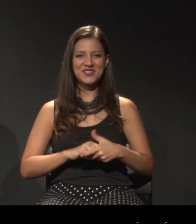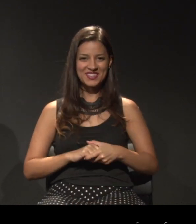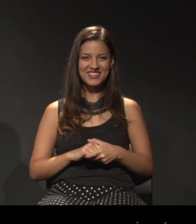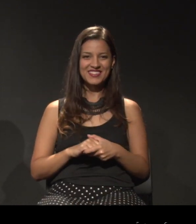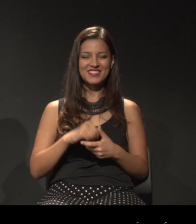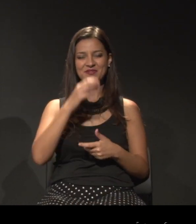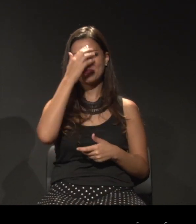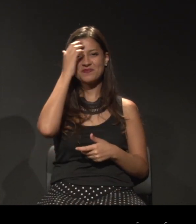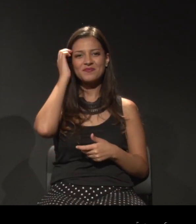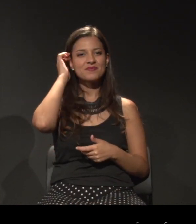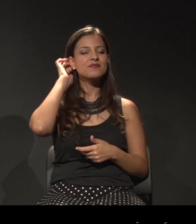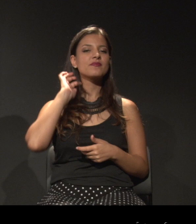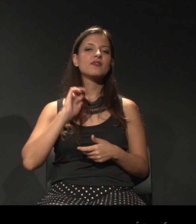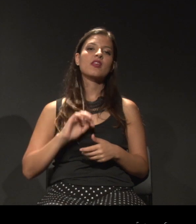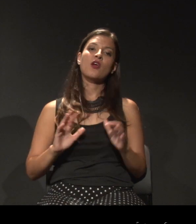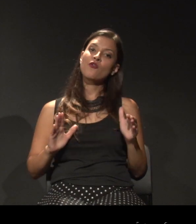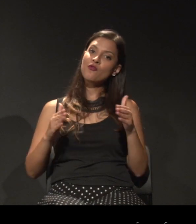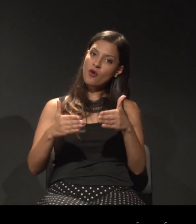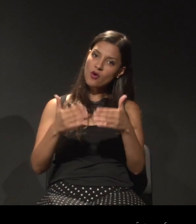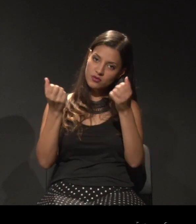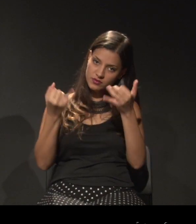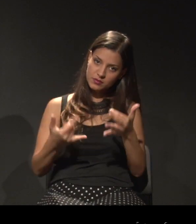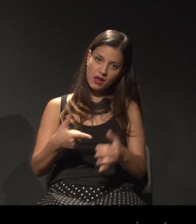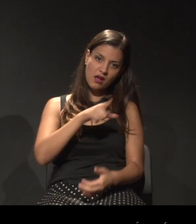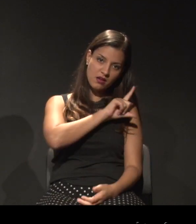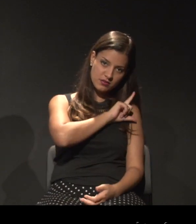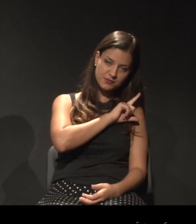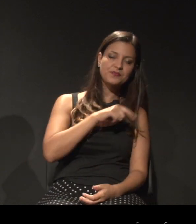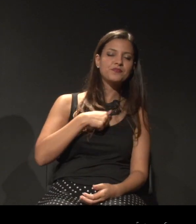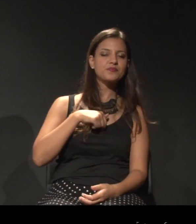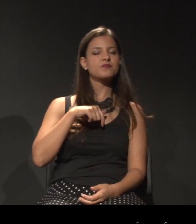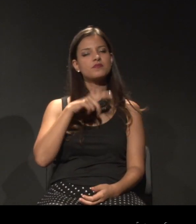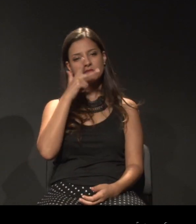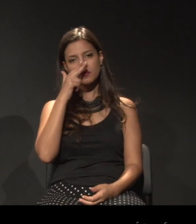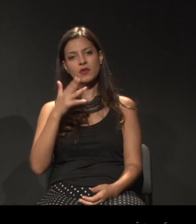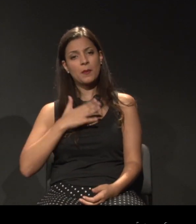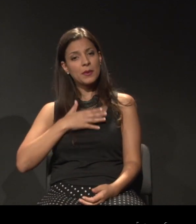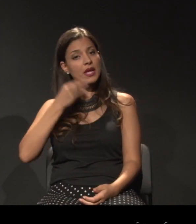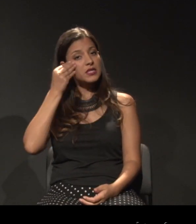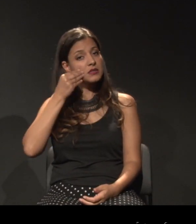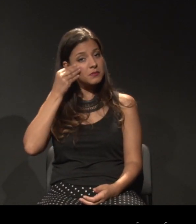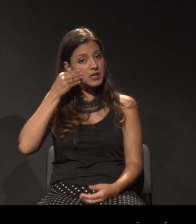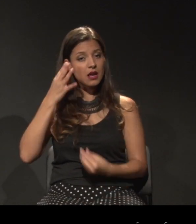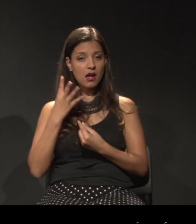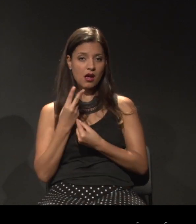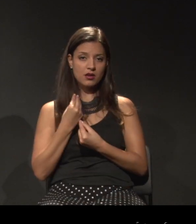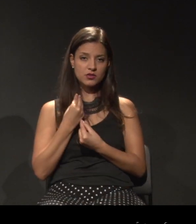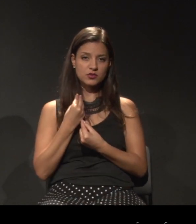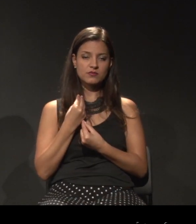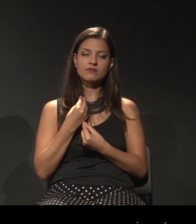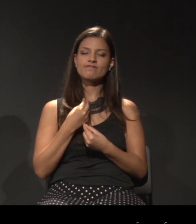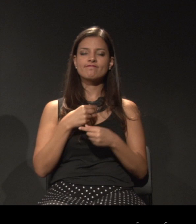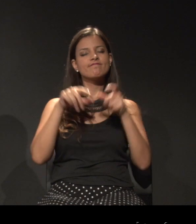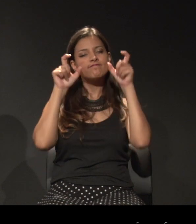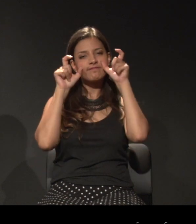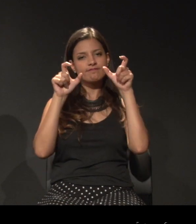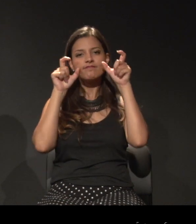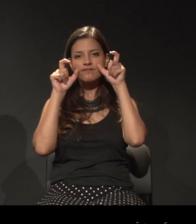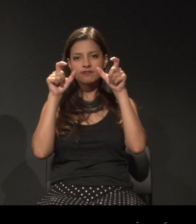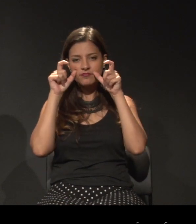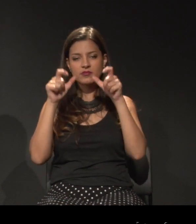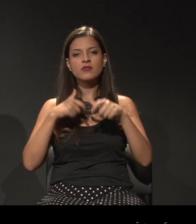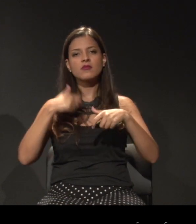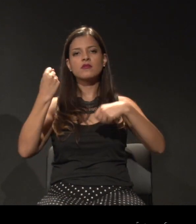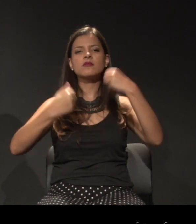Antes de falar um pouquinho do fórum, acho interessante, já que é para contar a partir da minha experiência como artista, eu acho que é superinteressante